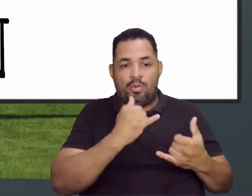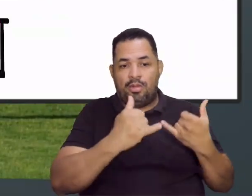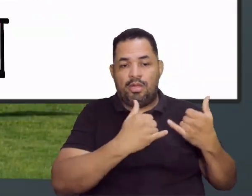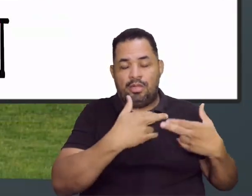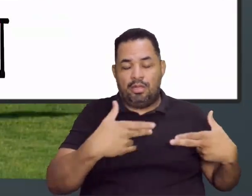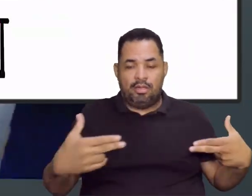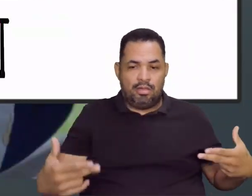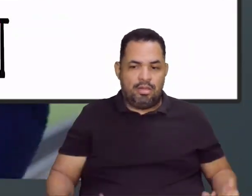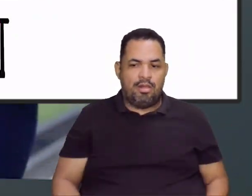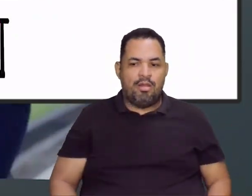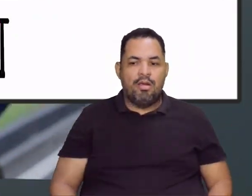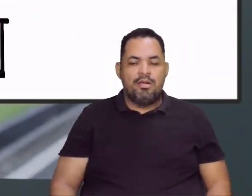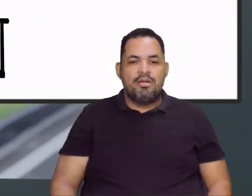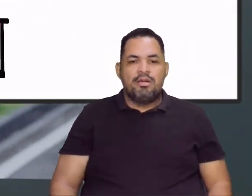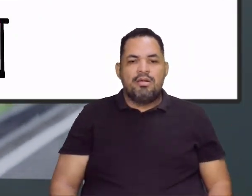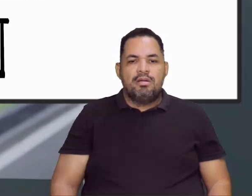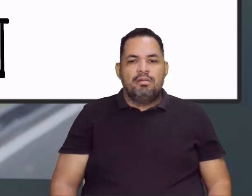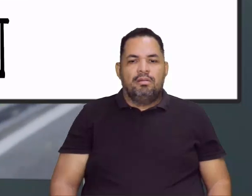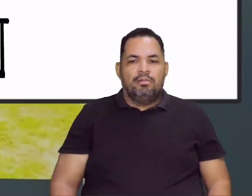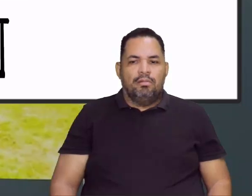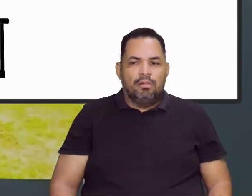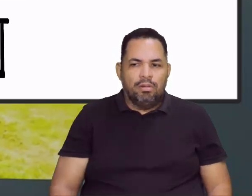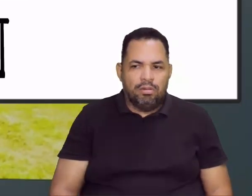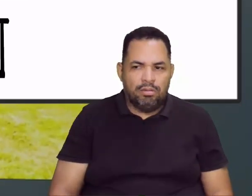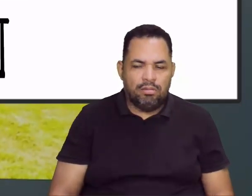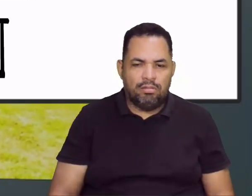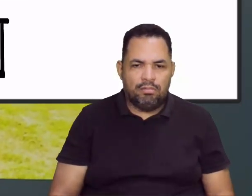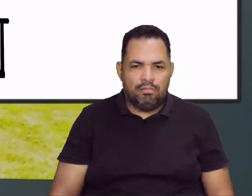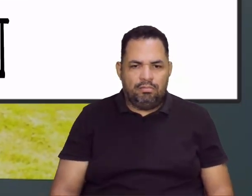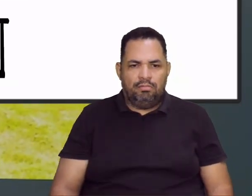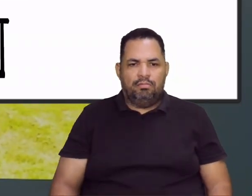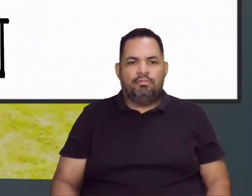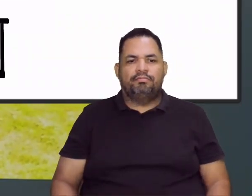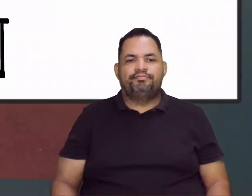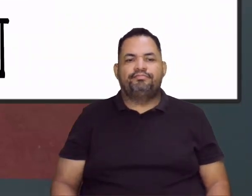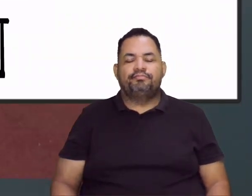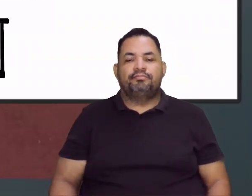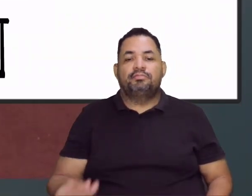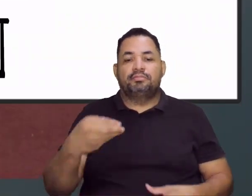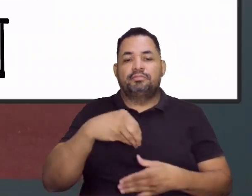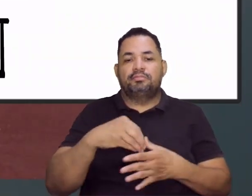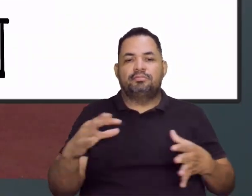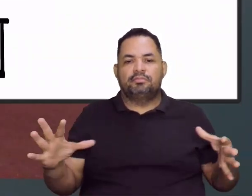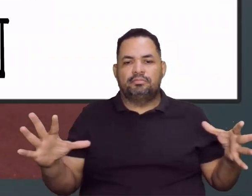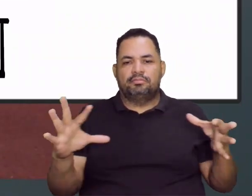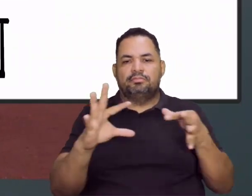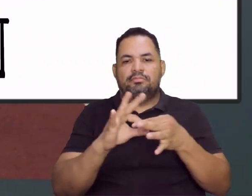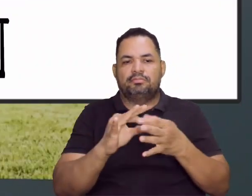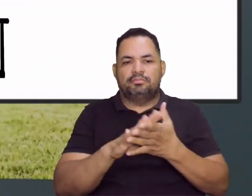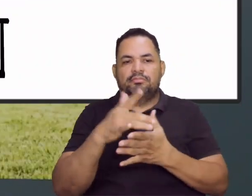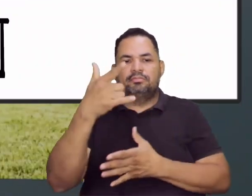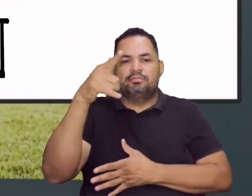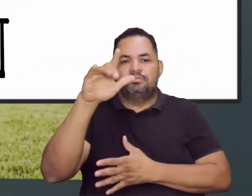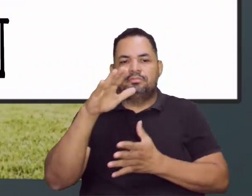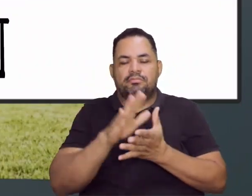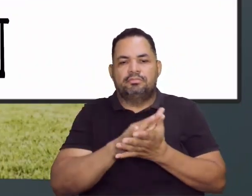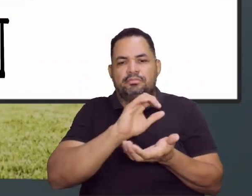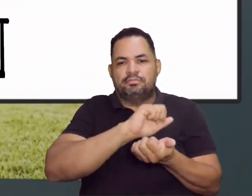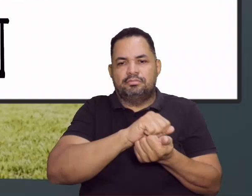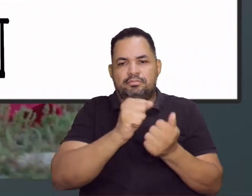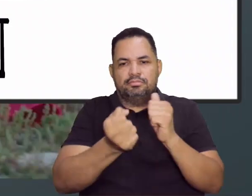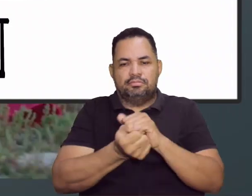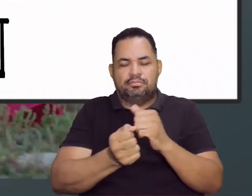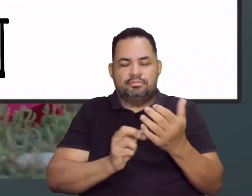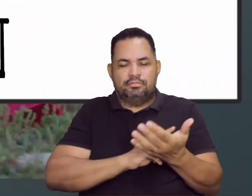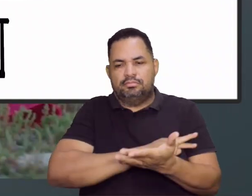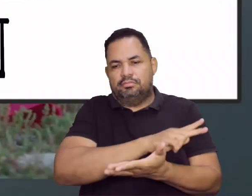O que mais, Prof. Iris? Dentro desse contexto, caríssimos estudantes, eu consigo fazer adaptações de diversos